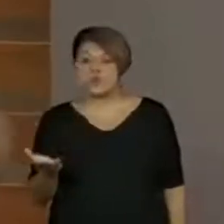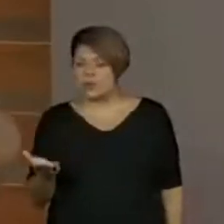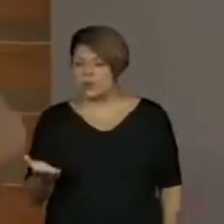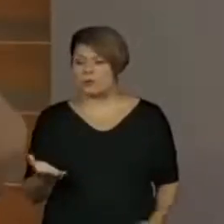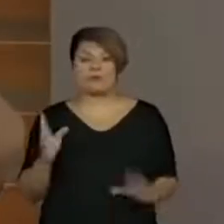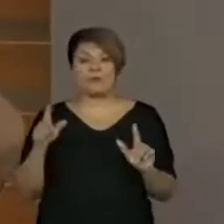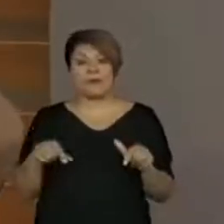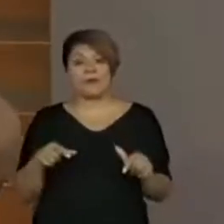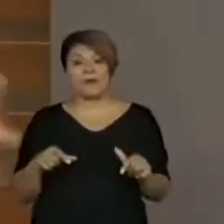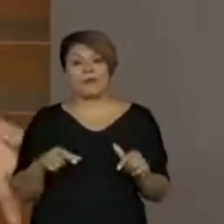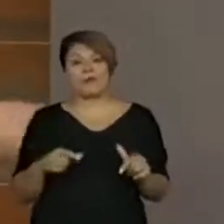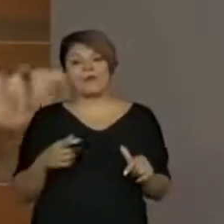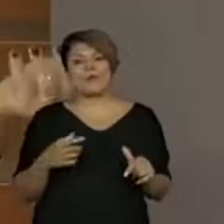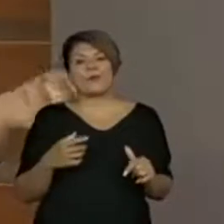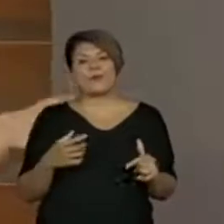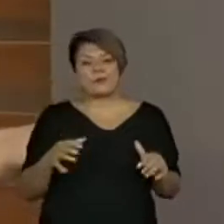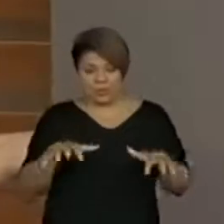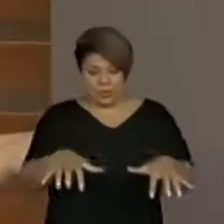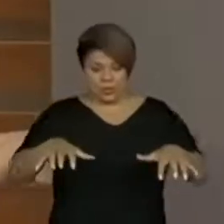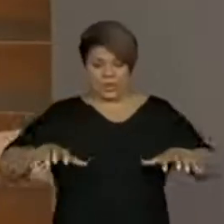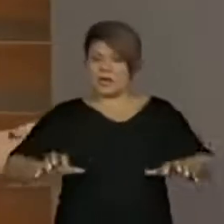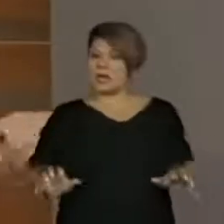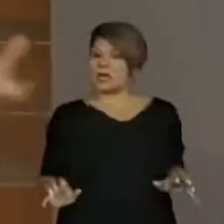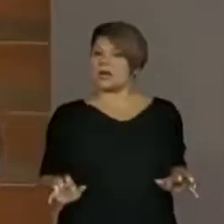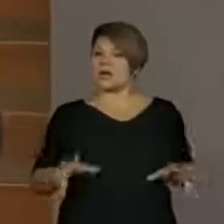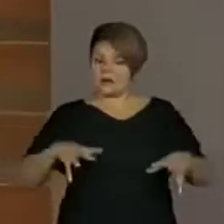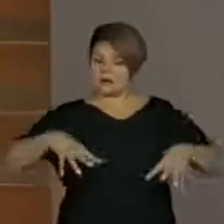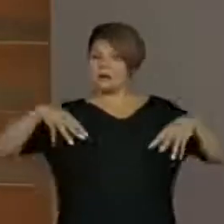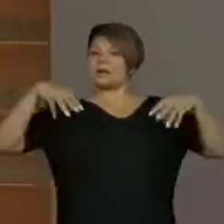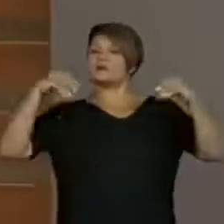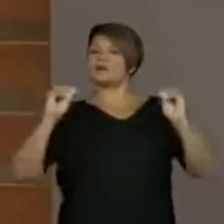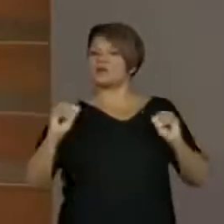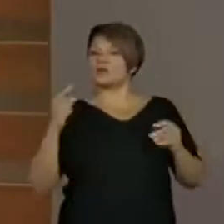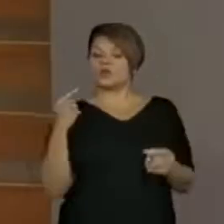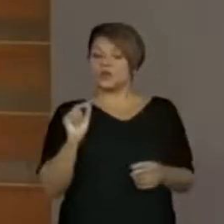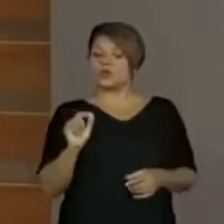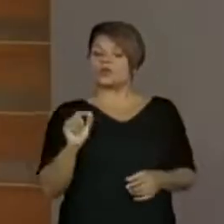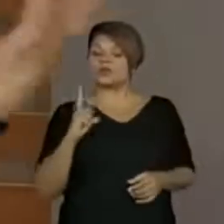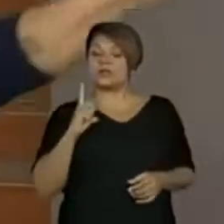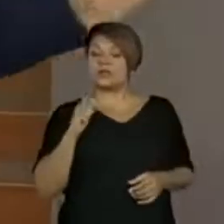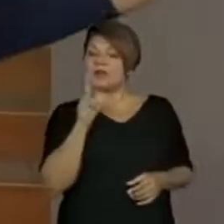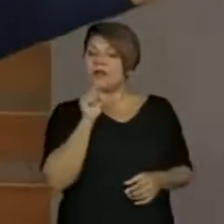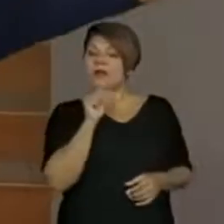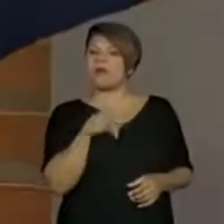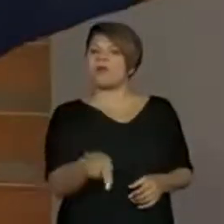esse reino. E o que tem nessa água? Por que é tão importante?